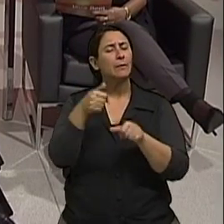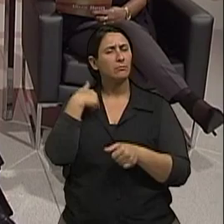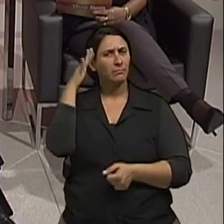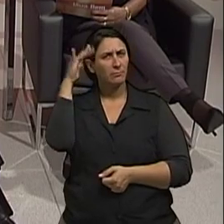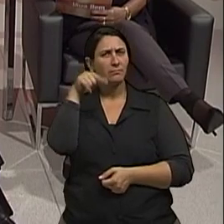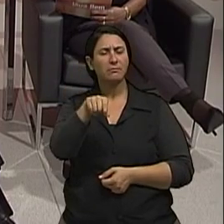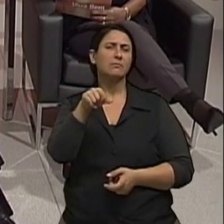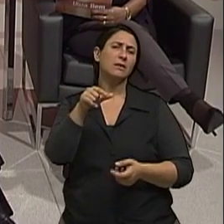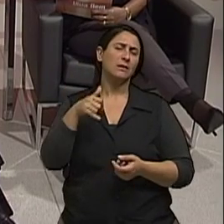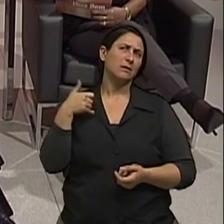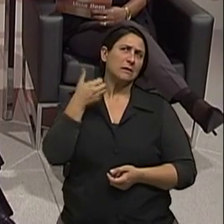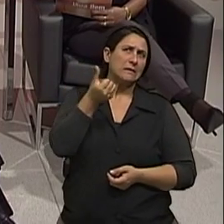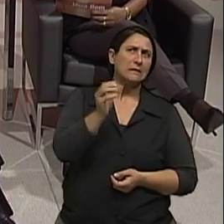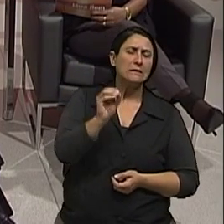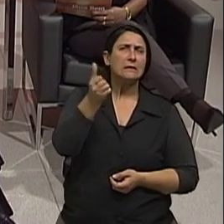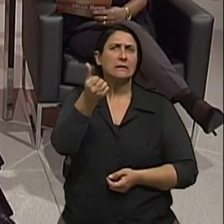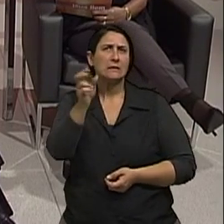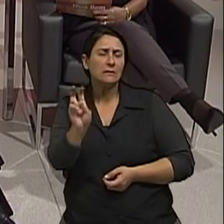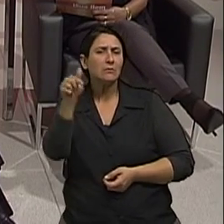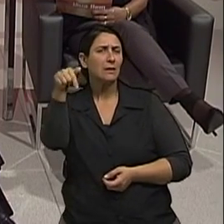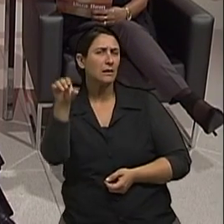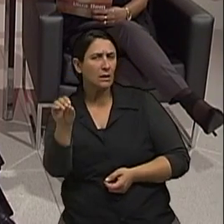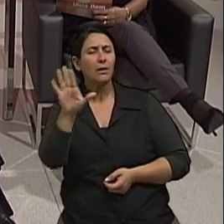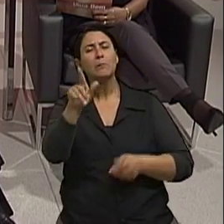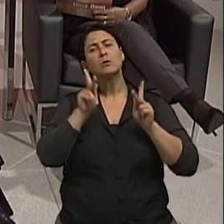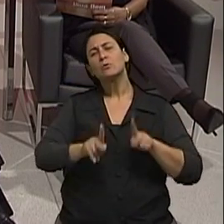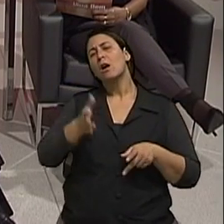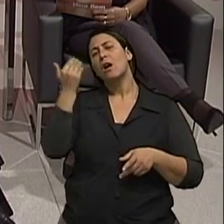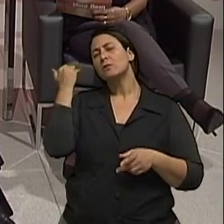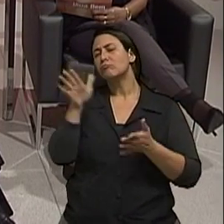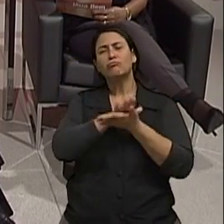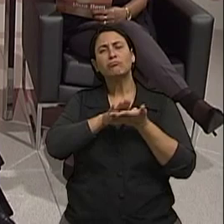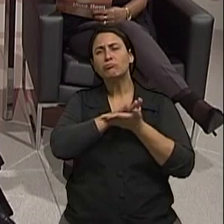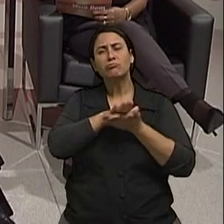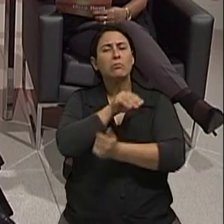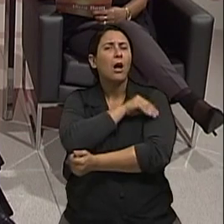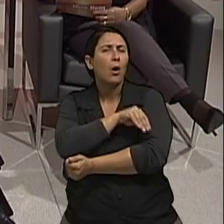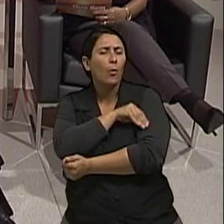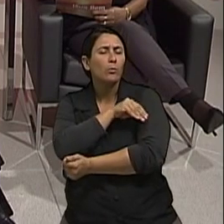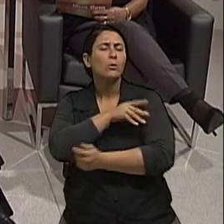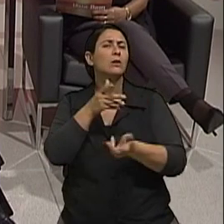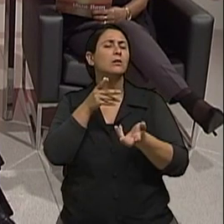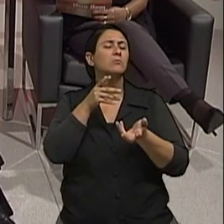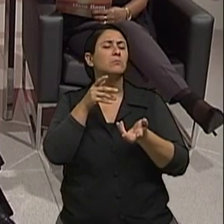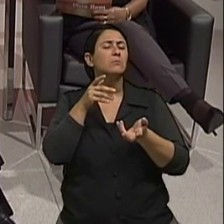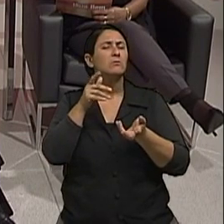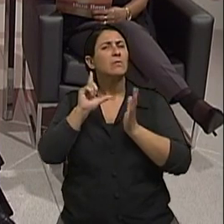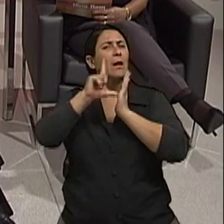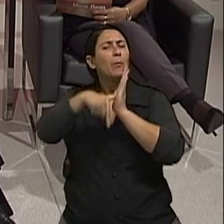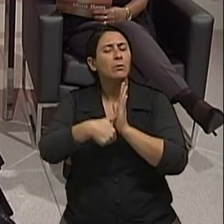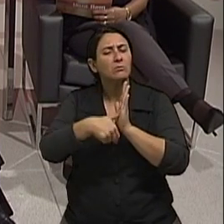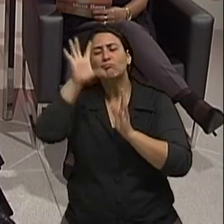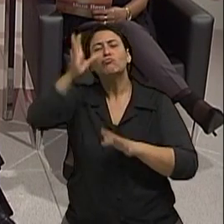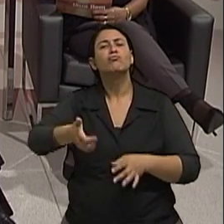60, 65, 70, que não ingeria álcool, esse organismo começar repentinamente, faz diferença?